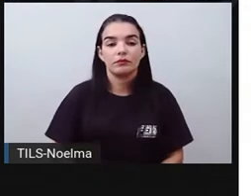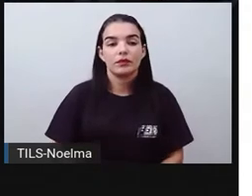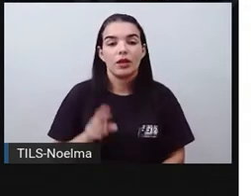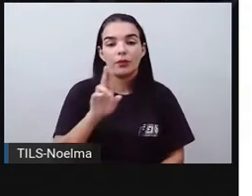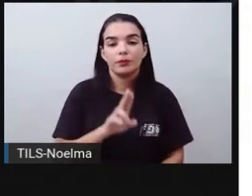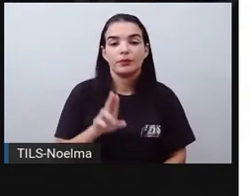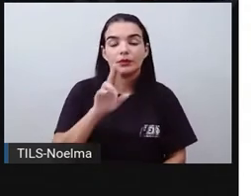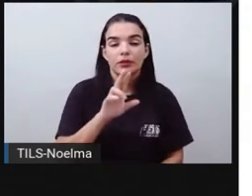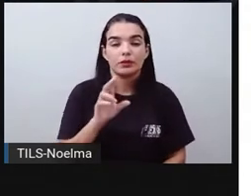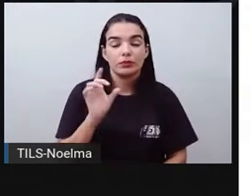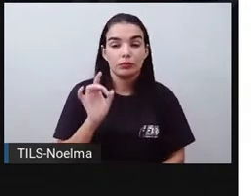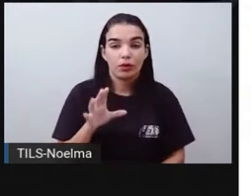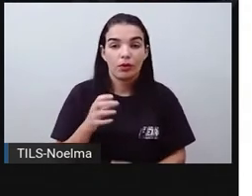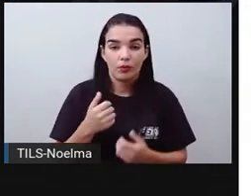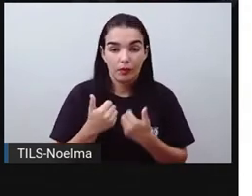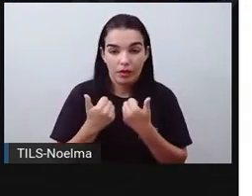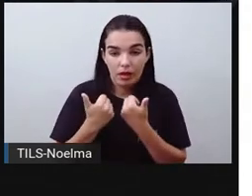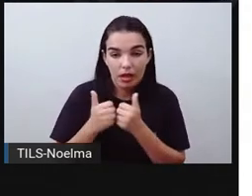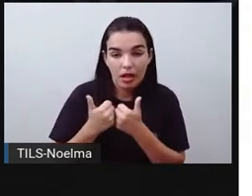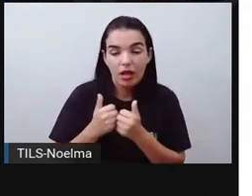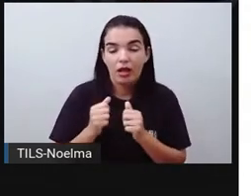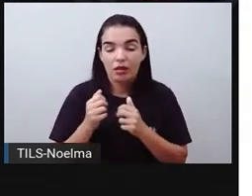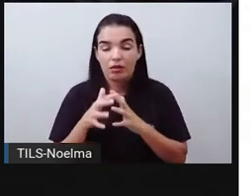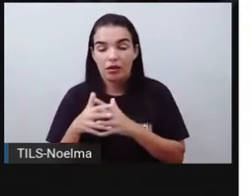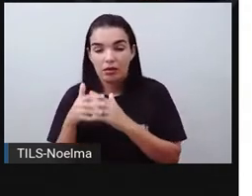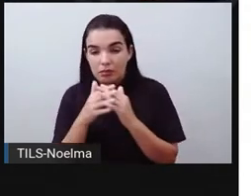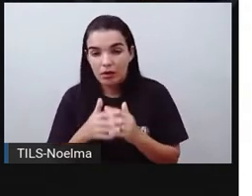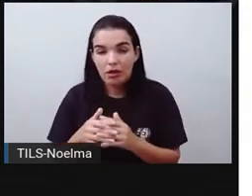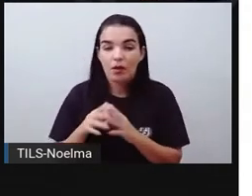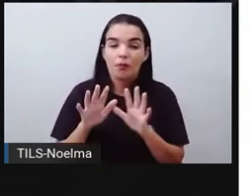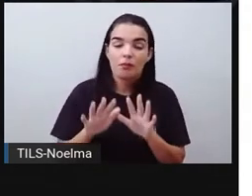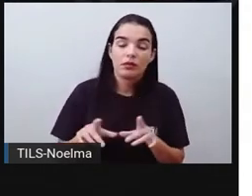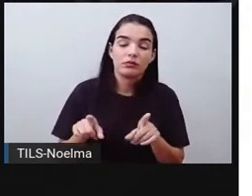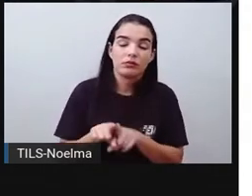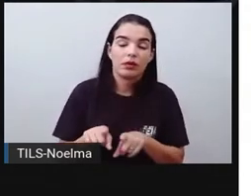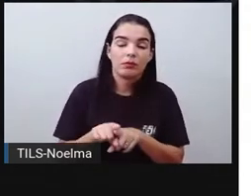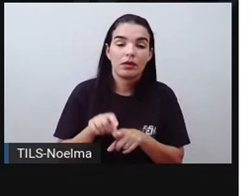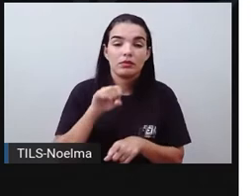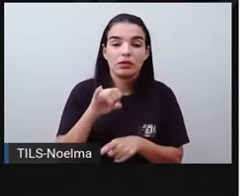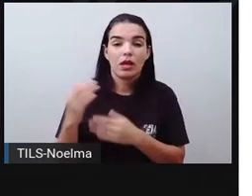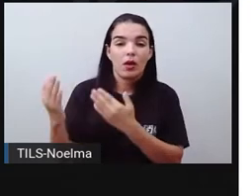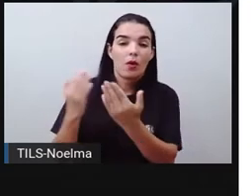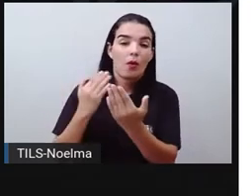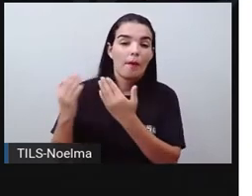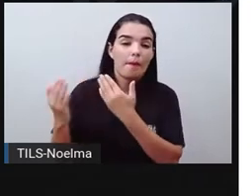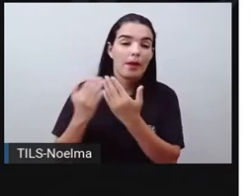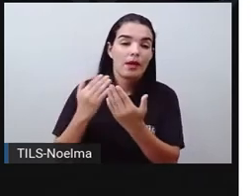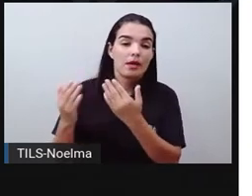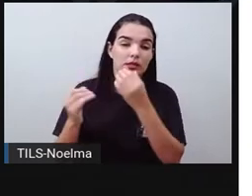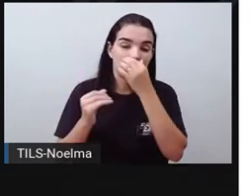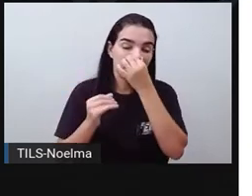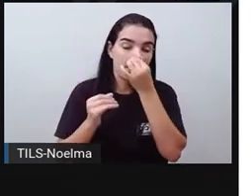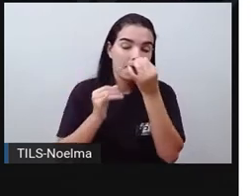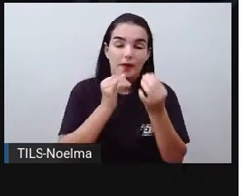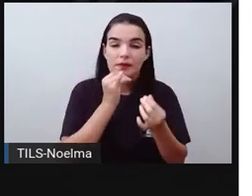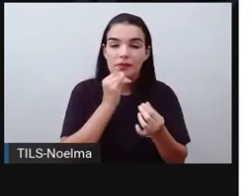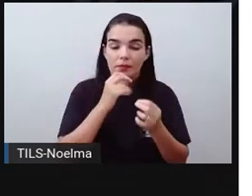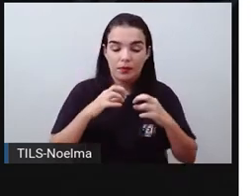Utilizando aí não só os transportes menores, quanto os maiores, mas que em comparação, por exemplo, a um trem,